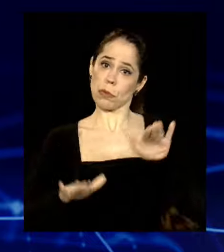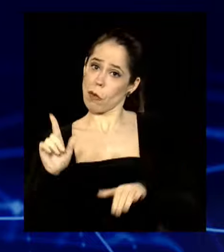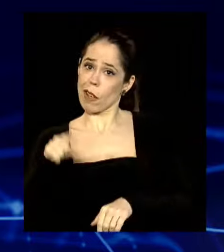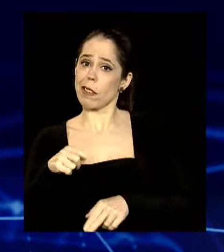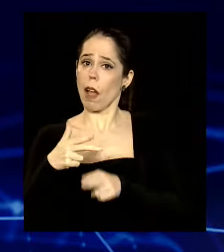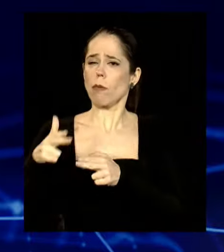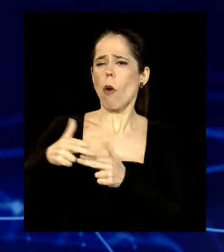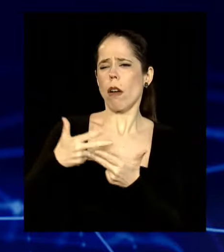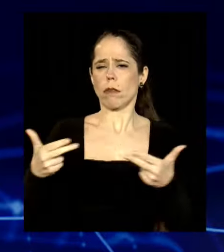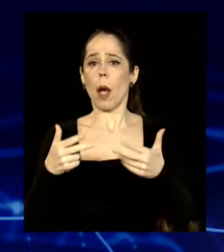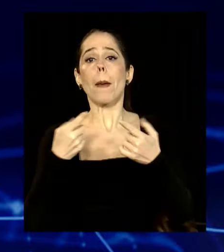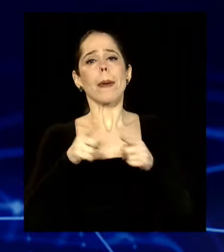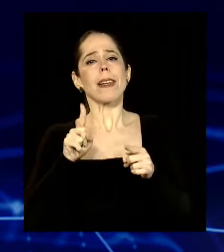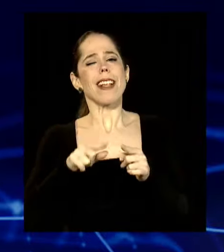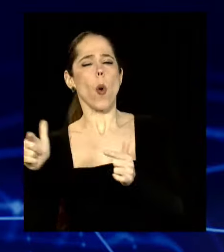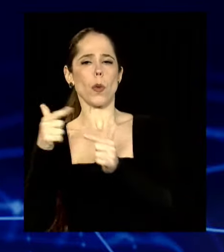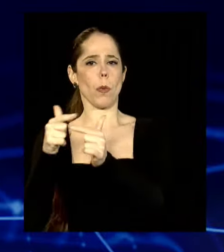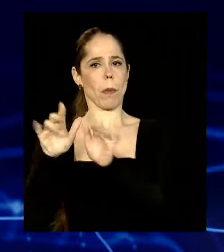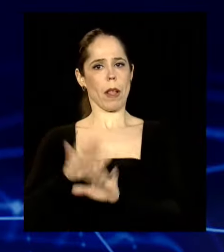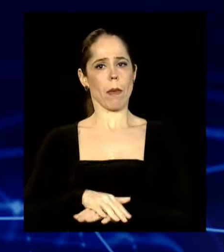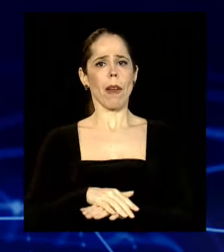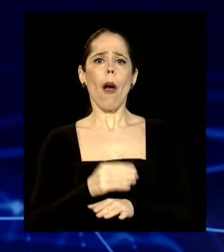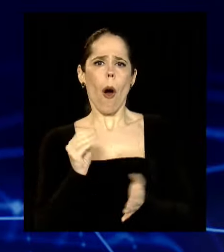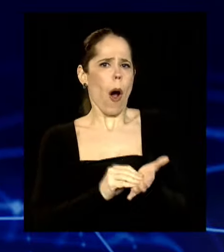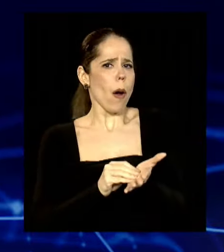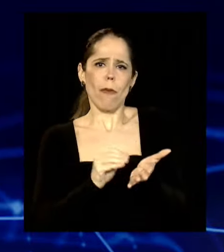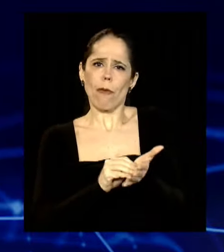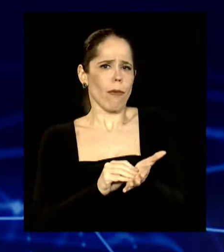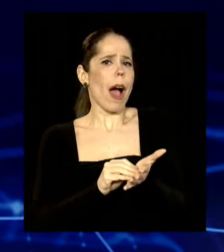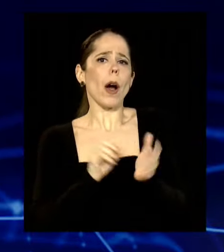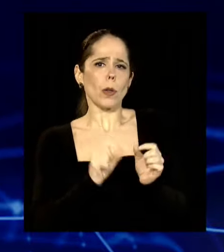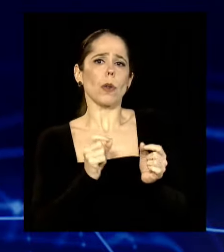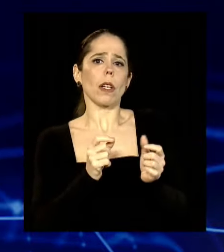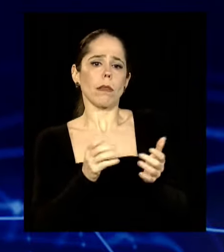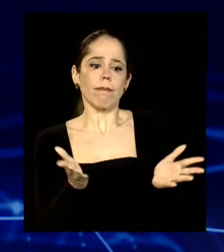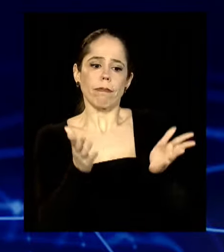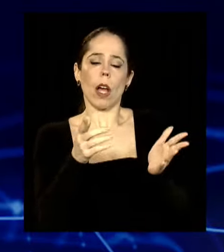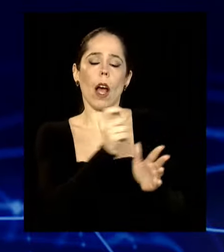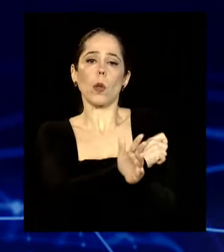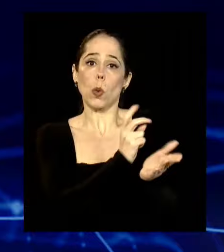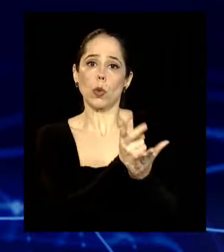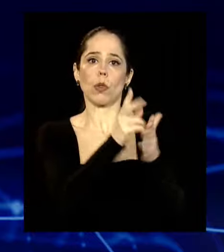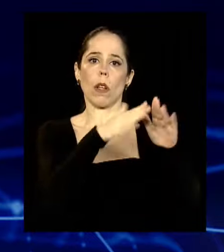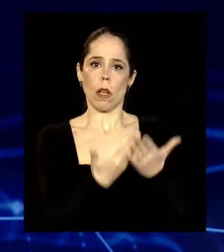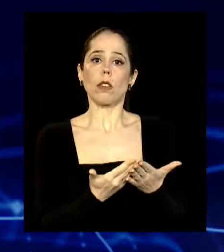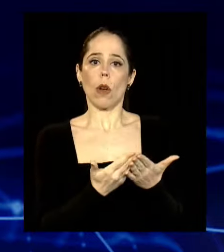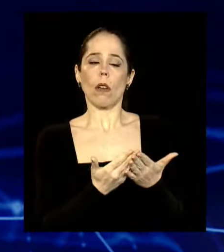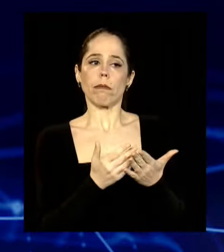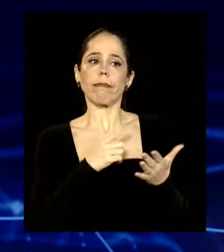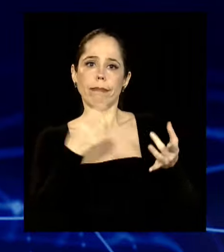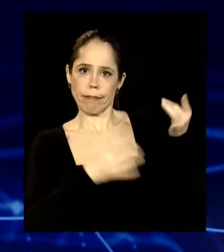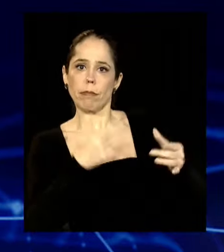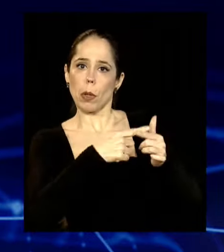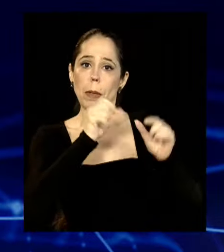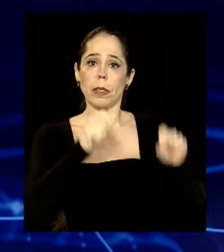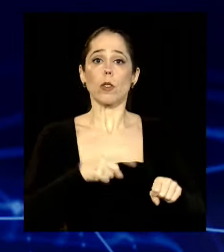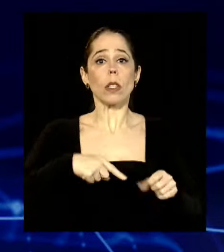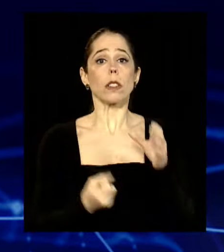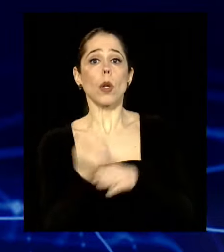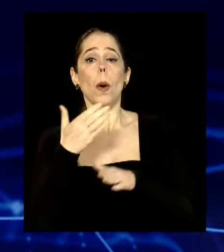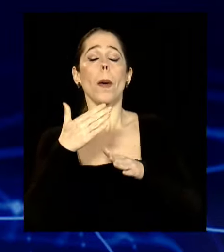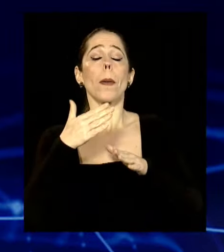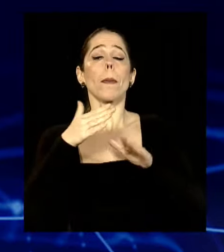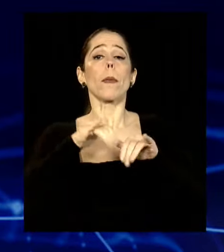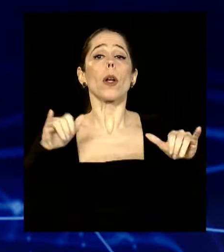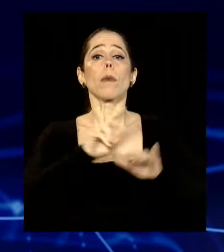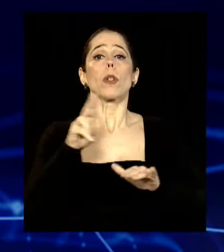É fato que nós temos um problema de evasão. E para isso a gente já está atuando. A gente criou um programa chamado Todo Jovem na Escola. E o governo está colocando mais de